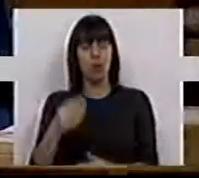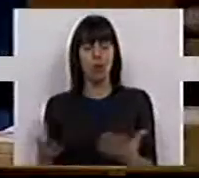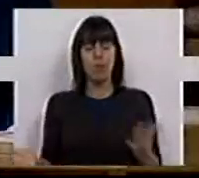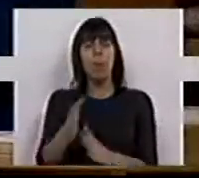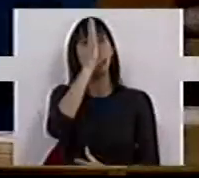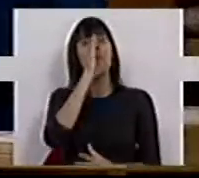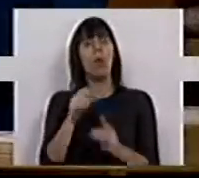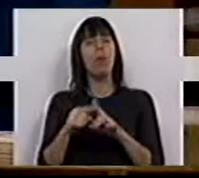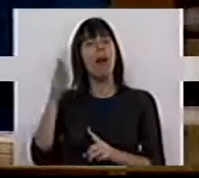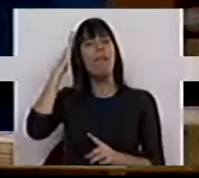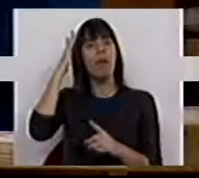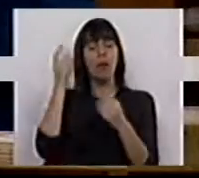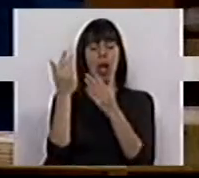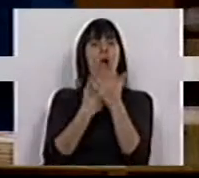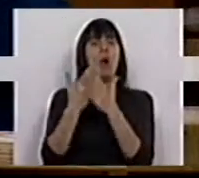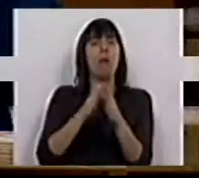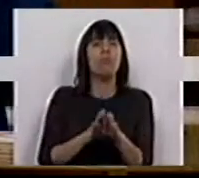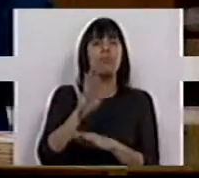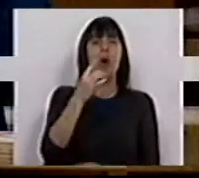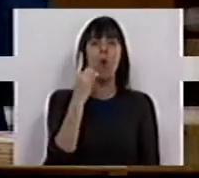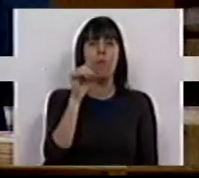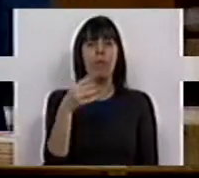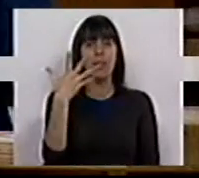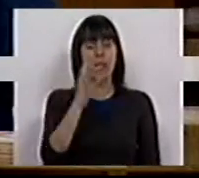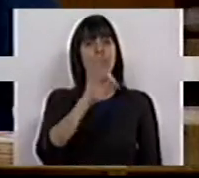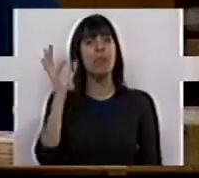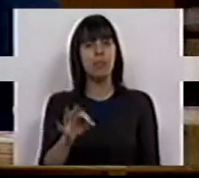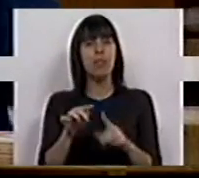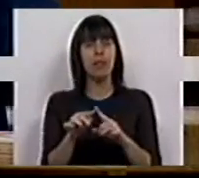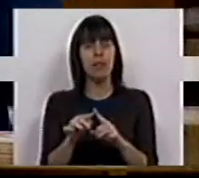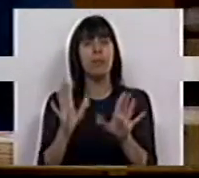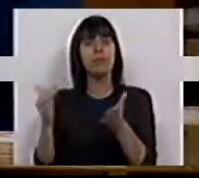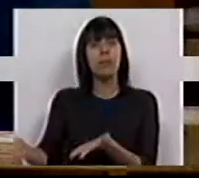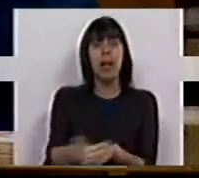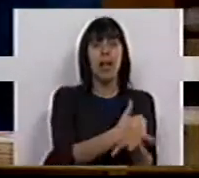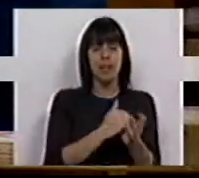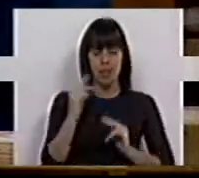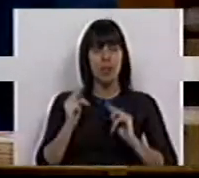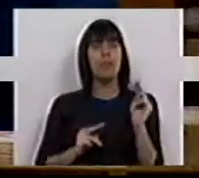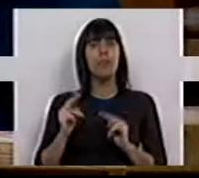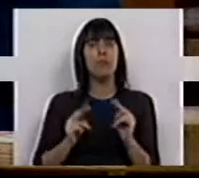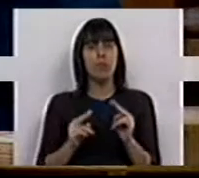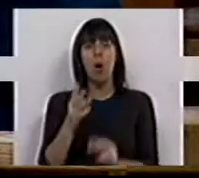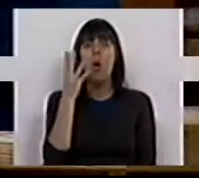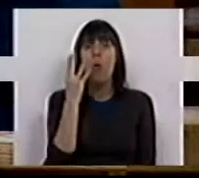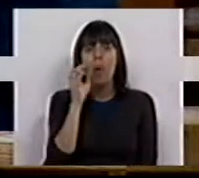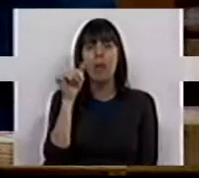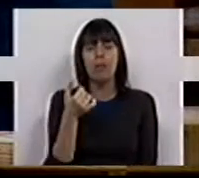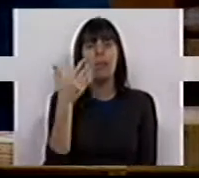O Governo prevê que a economia cresça 1,5% e a receita fiscal 4